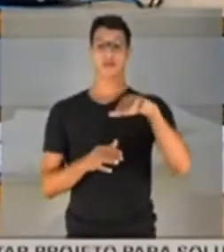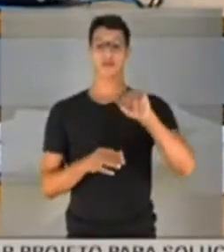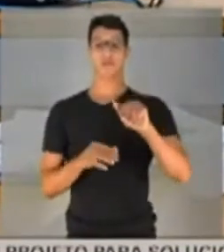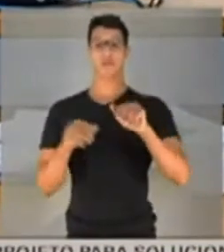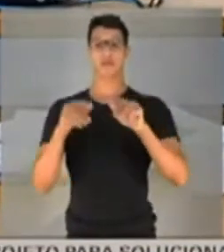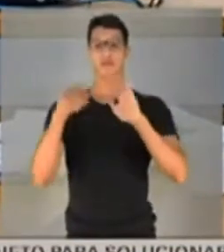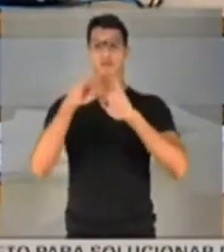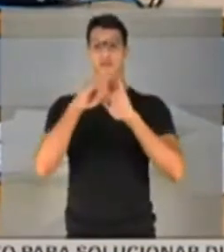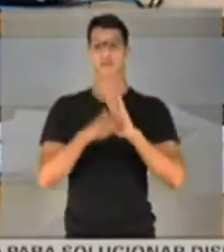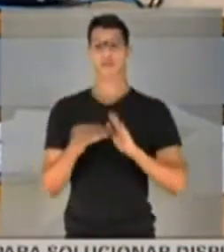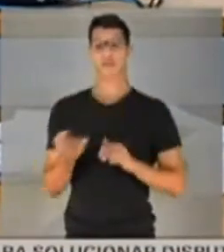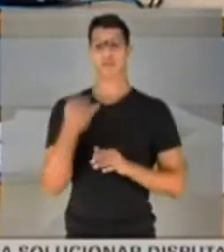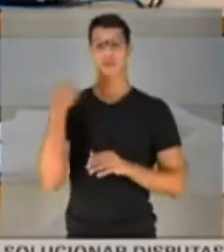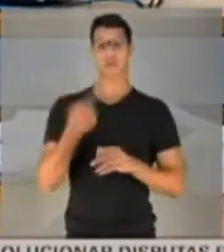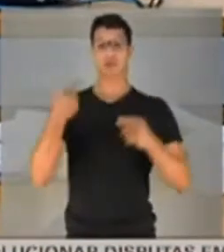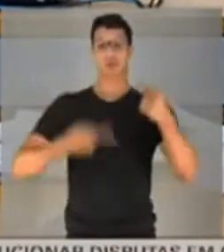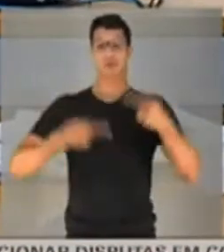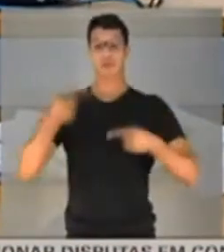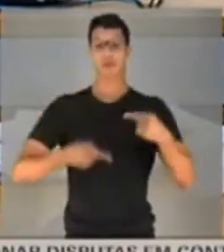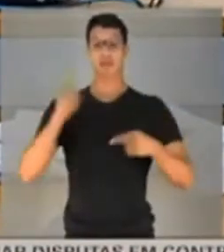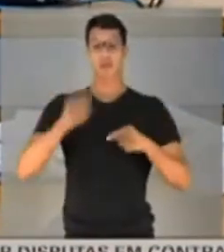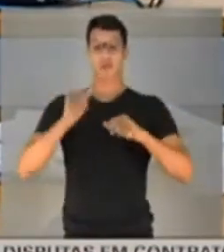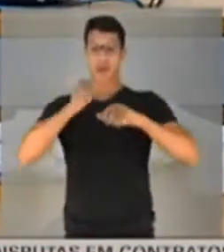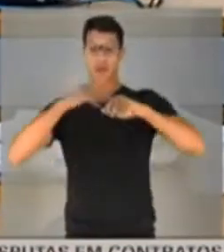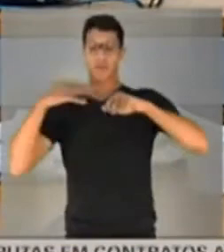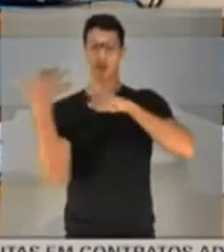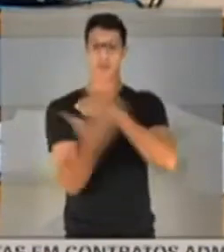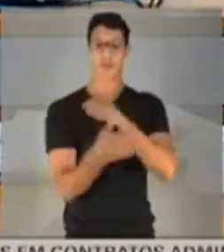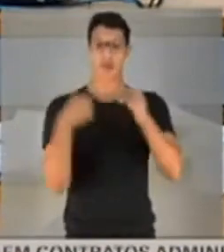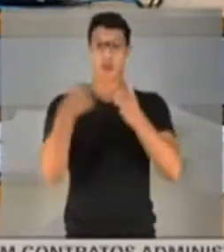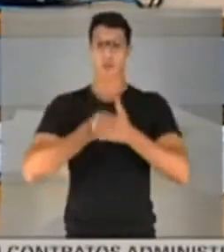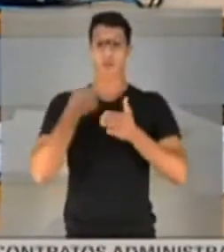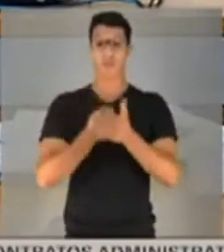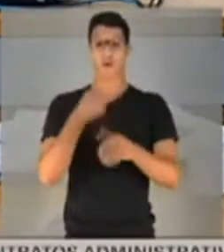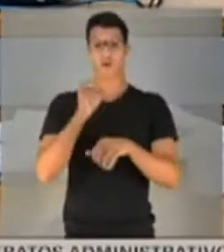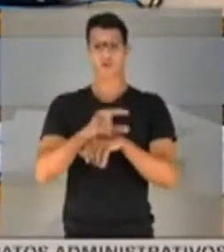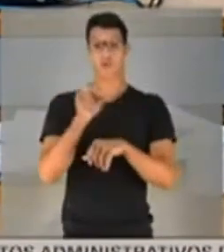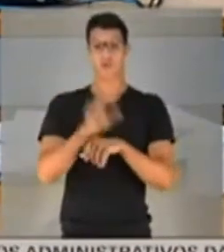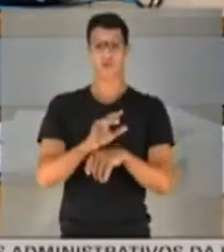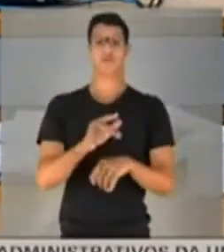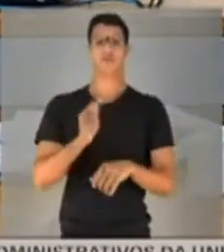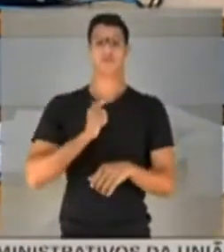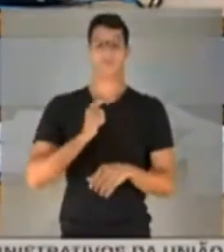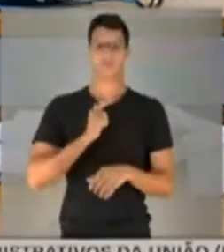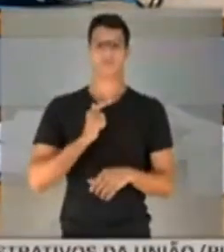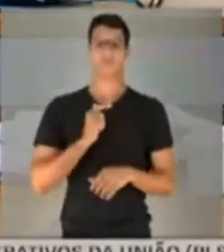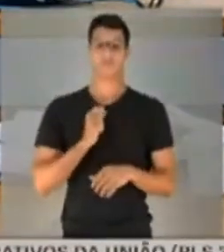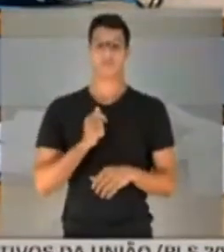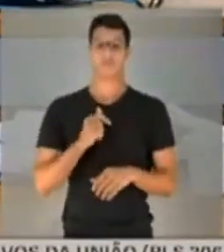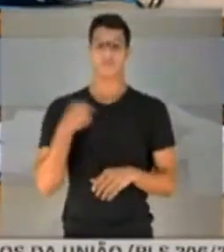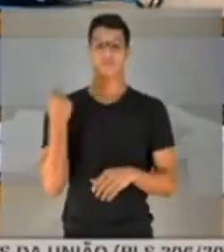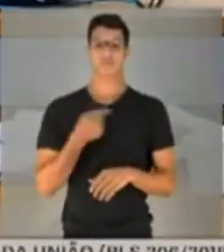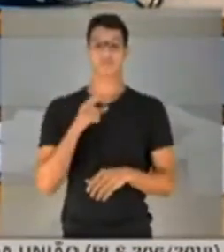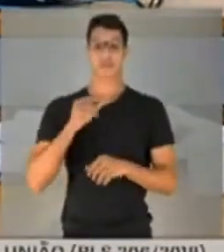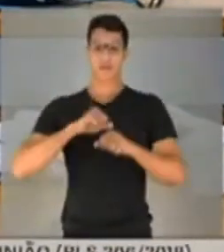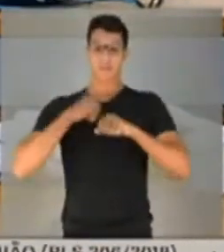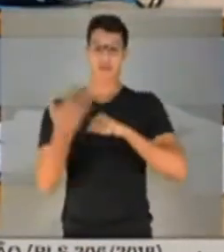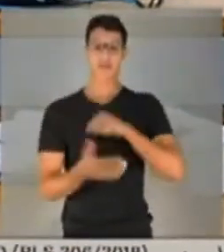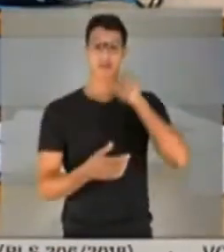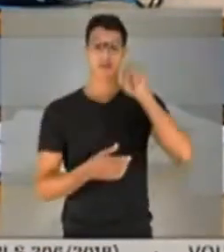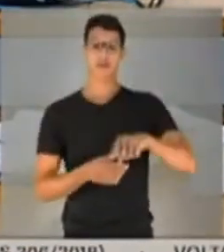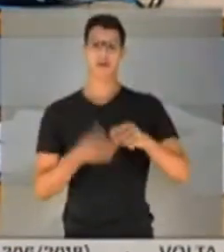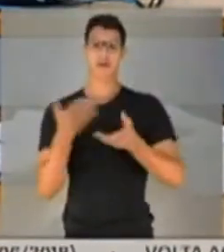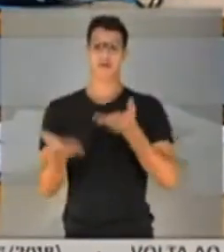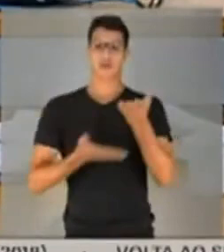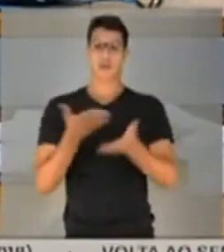importante. O que nós estamos debatendo aqui é a pandemia, o combate ao vírus. E aqui está um ponto fundamental, nessa pandemia, que é o